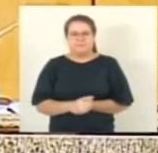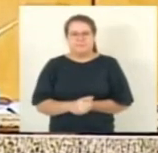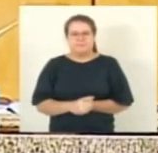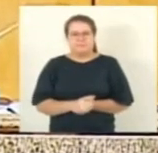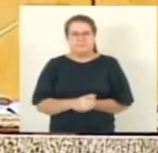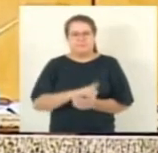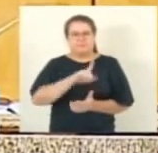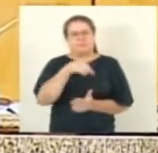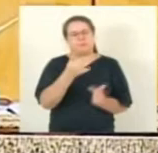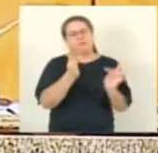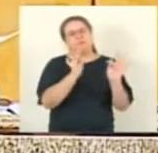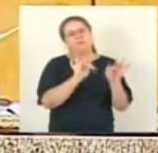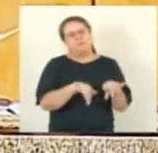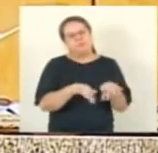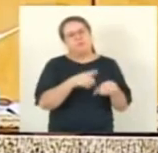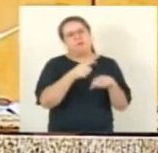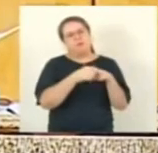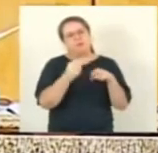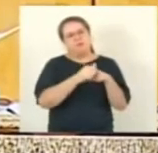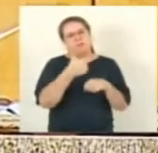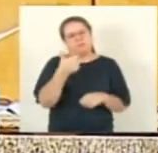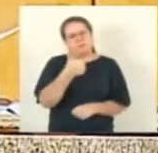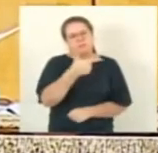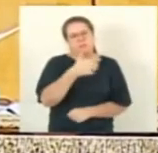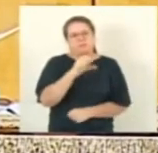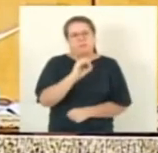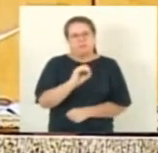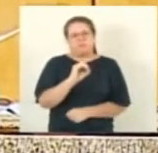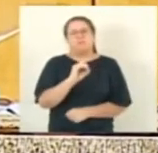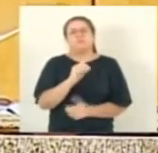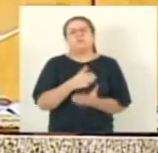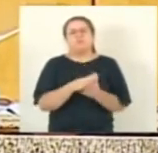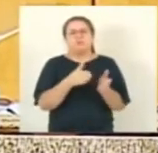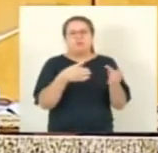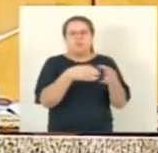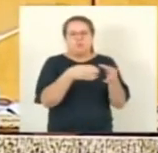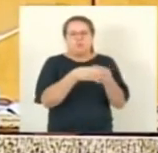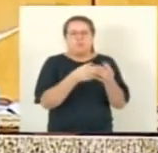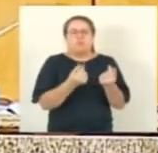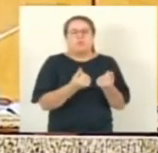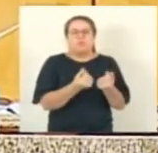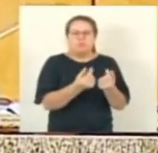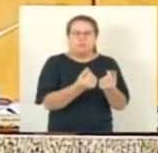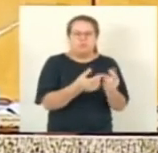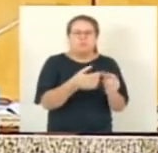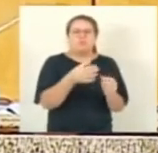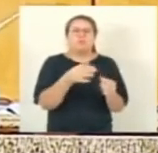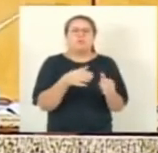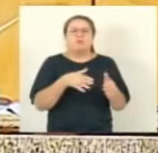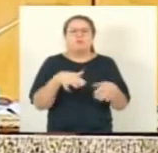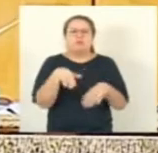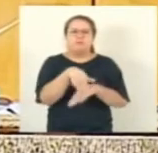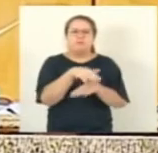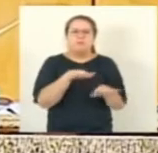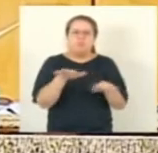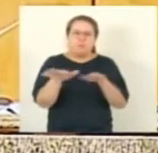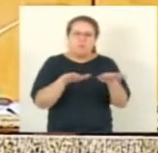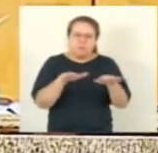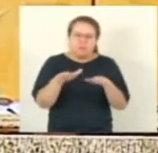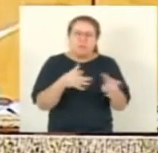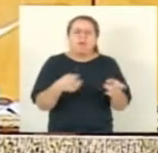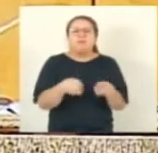Após o cumprimento do artigo 120 do regimento interno, as comissões de justiça, de mobilidade urbana, de segurança